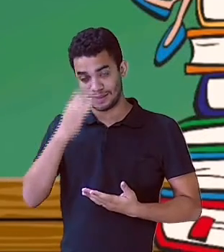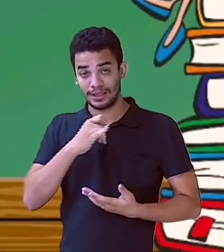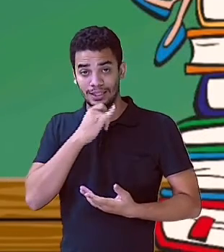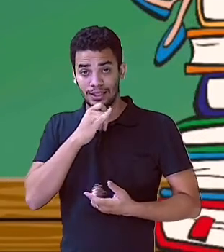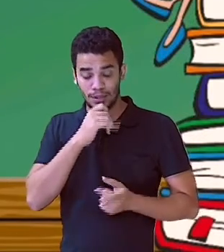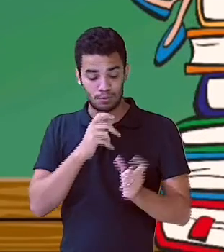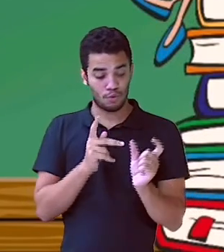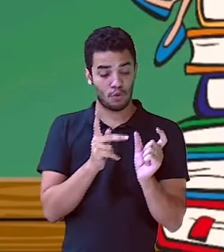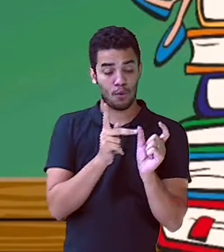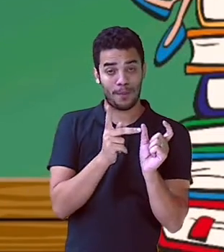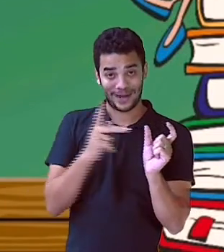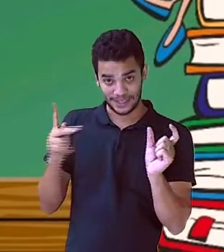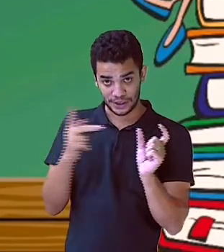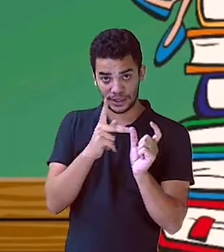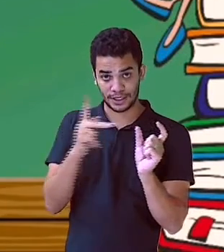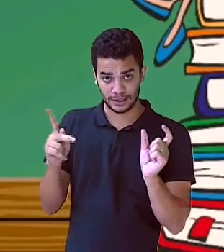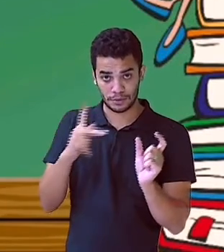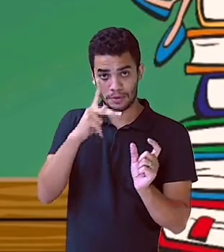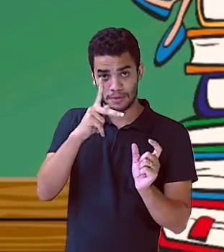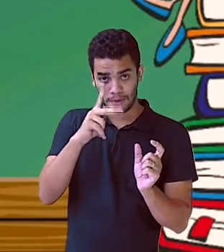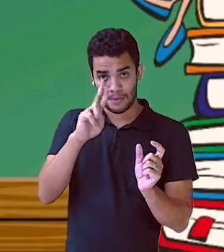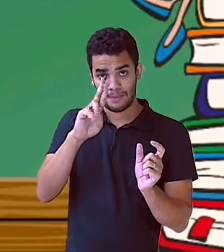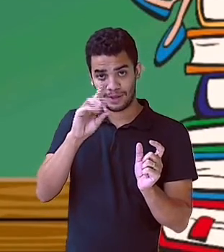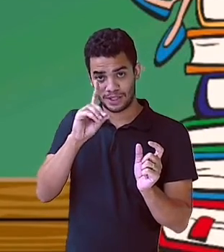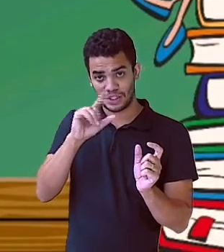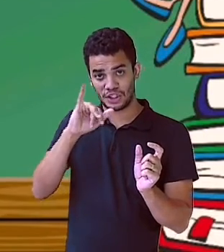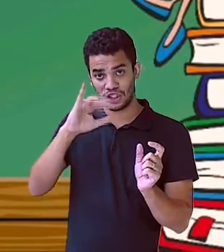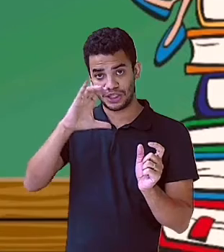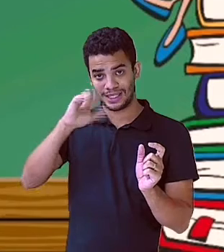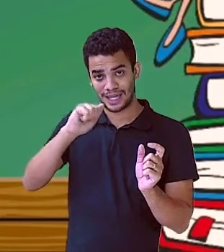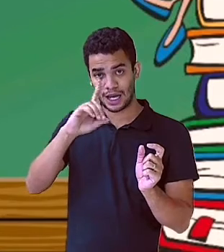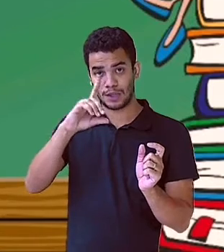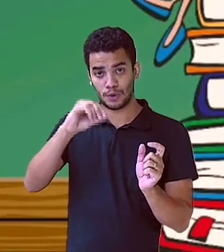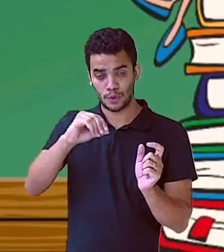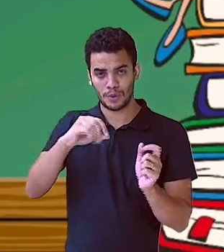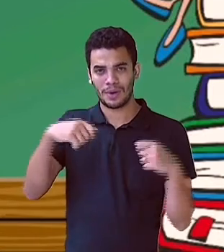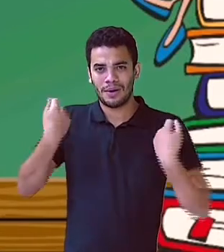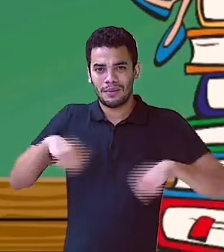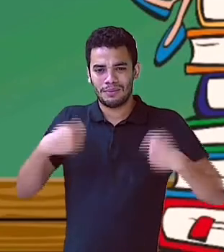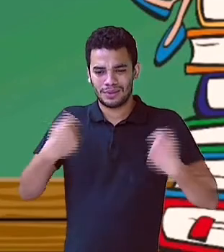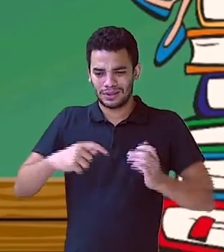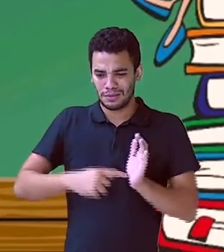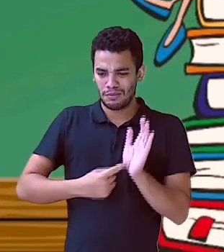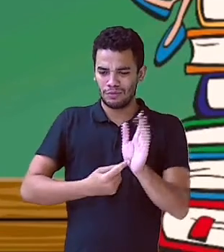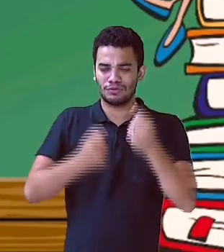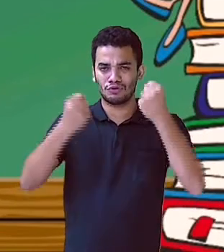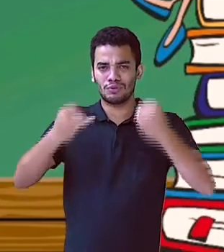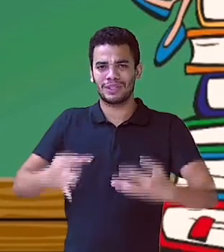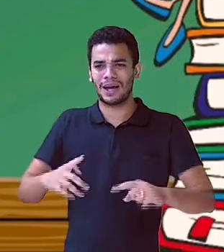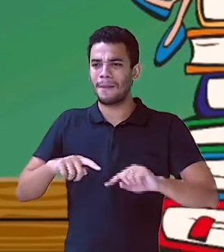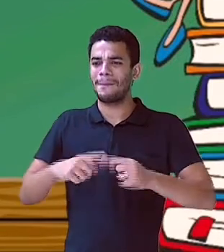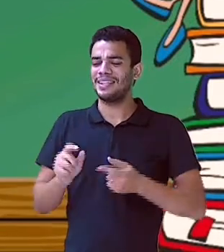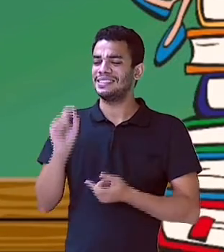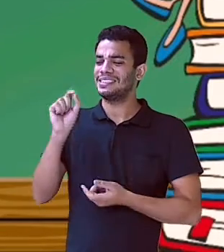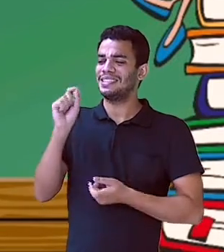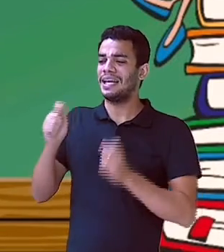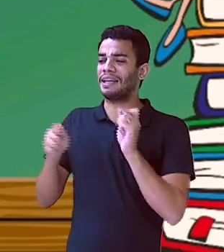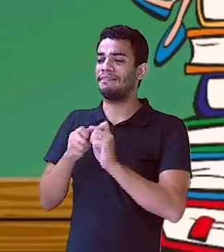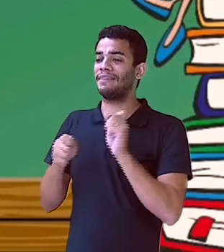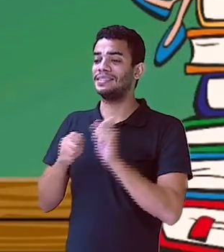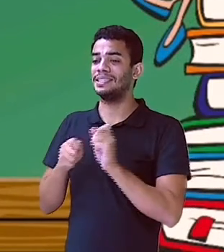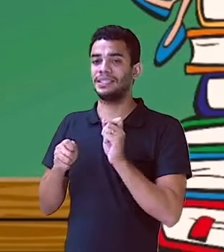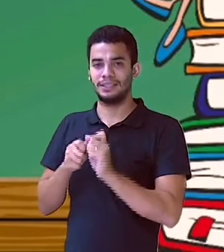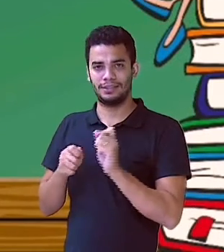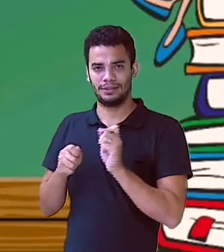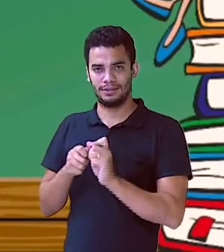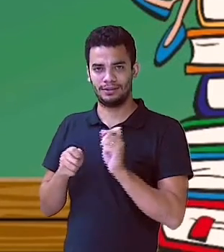precisa ter esse sentido completo. Então, quem dará esse complemento aí? No predicativo. Esses complementos podem